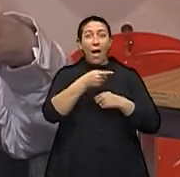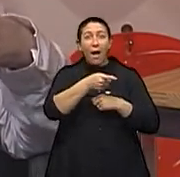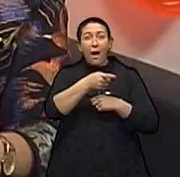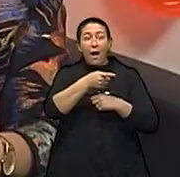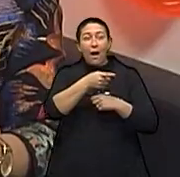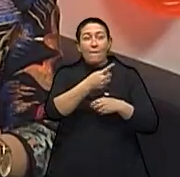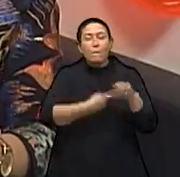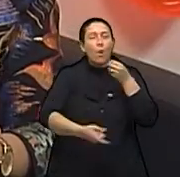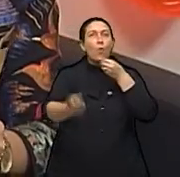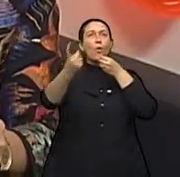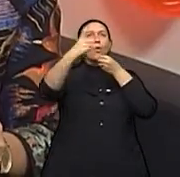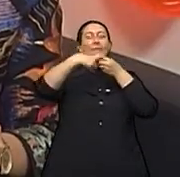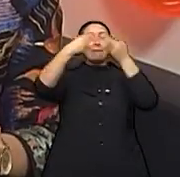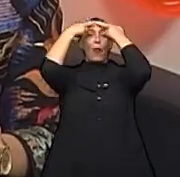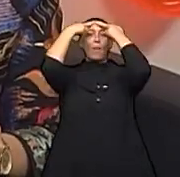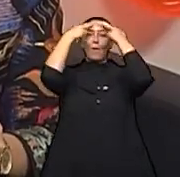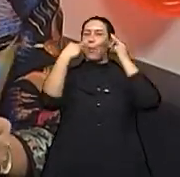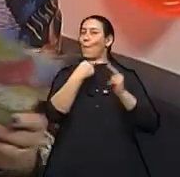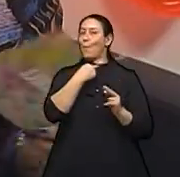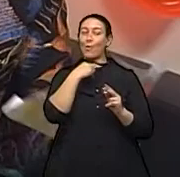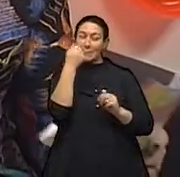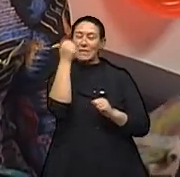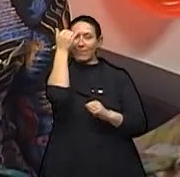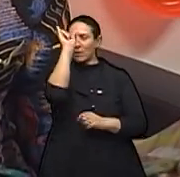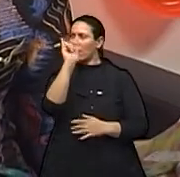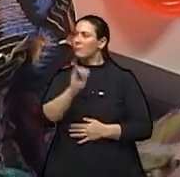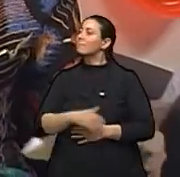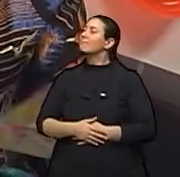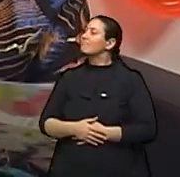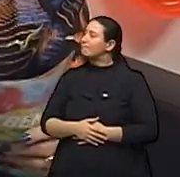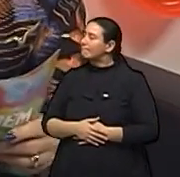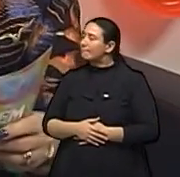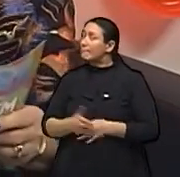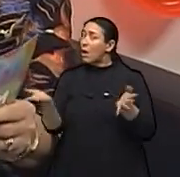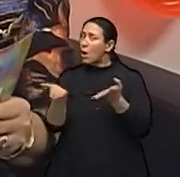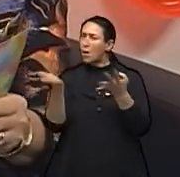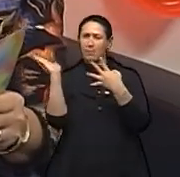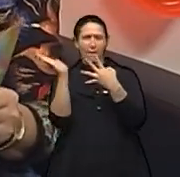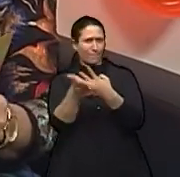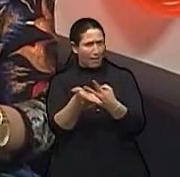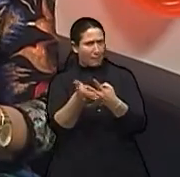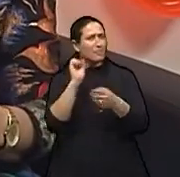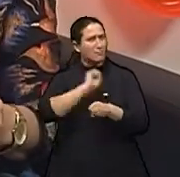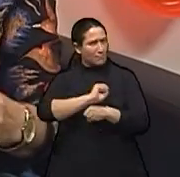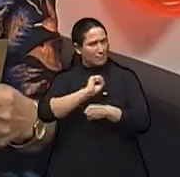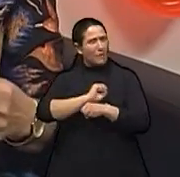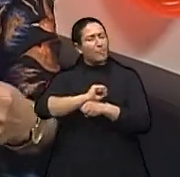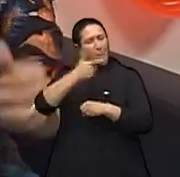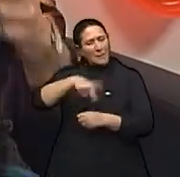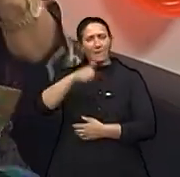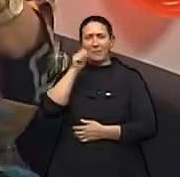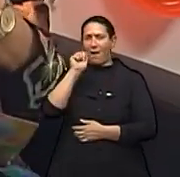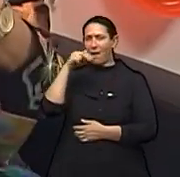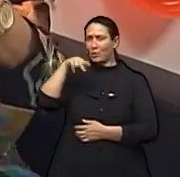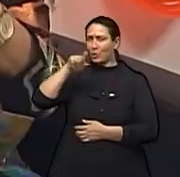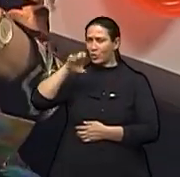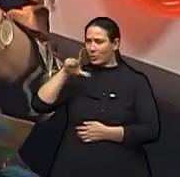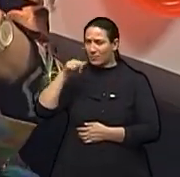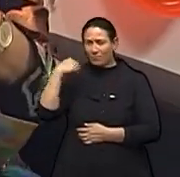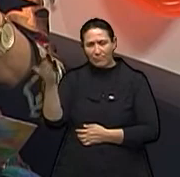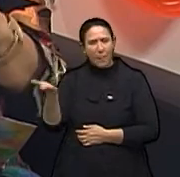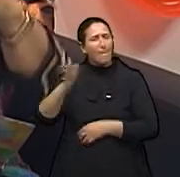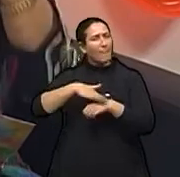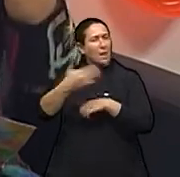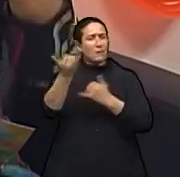ok. Nós vamos a um pequeno intervalo, é só a metade. gente tem a metade do programa com a Ângela aqui para trazer mais e